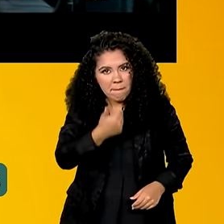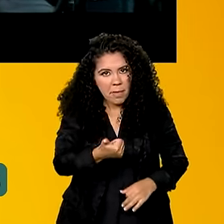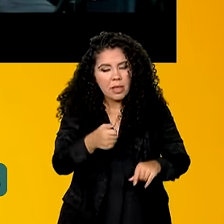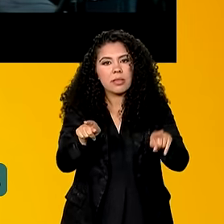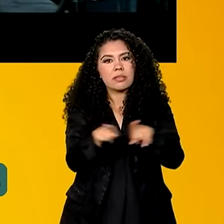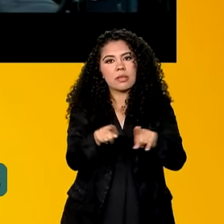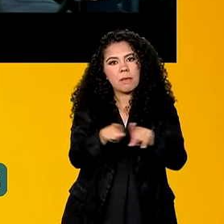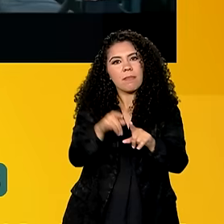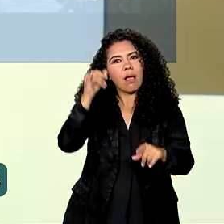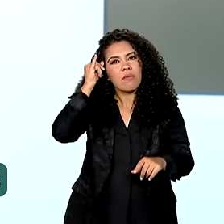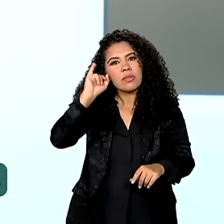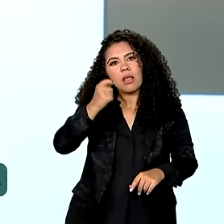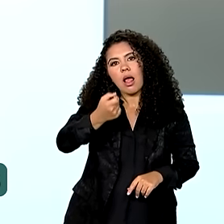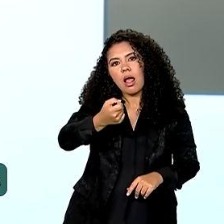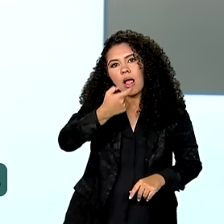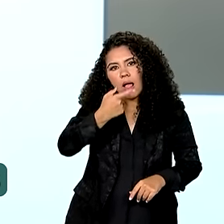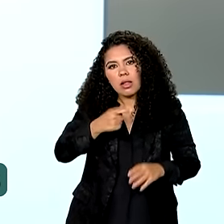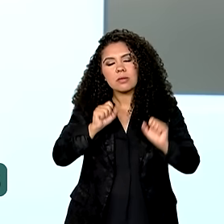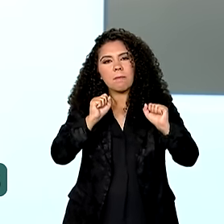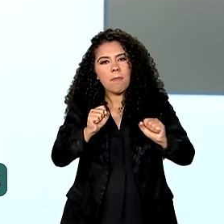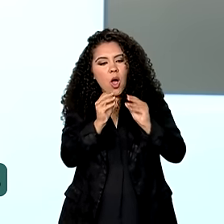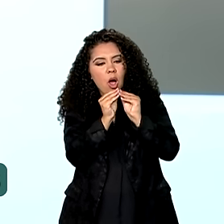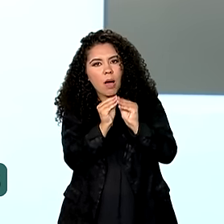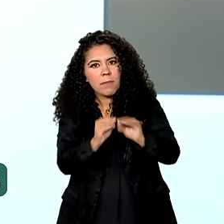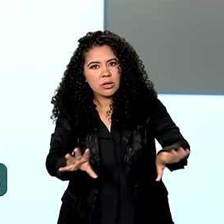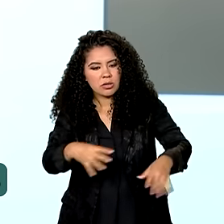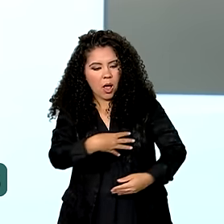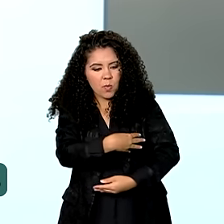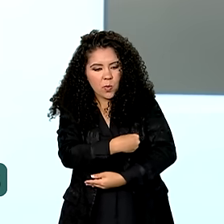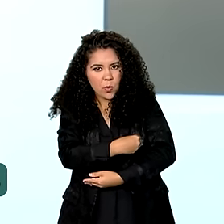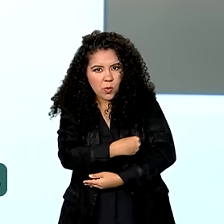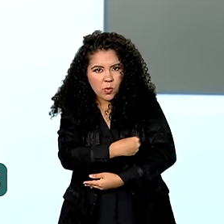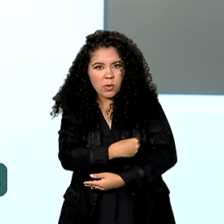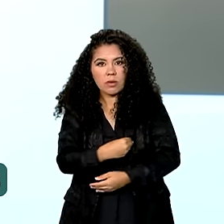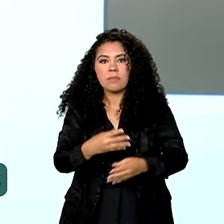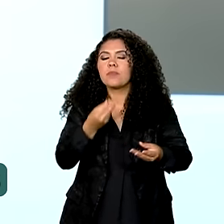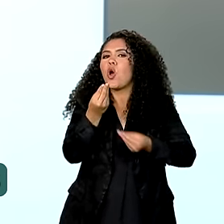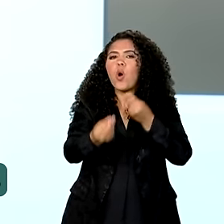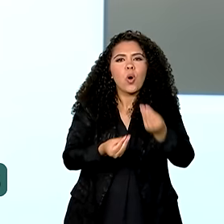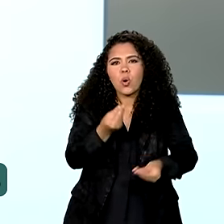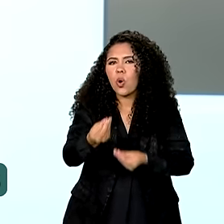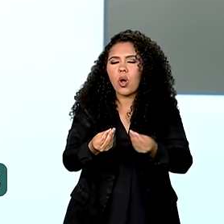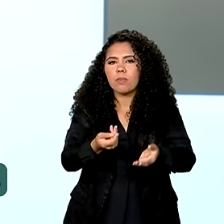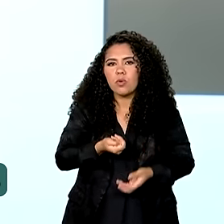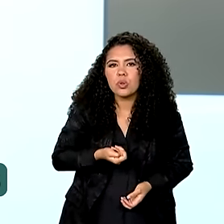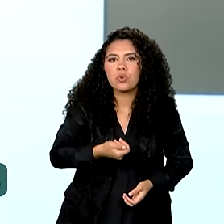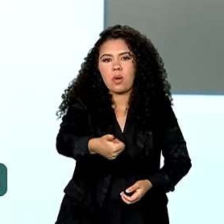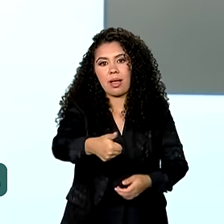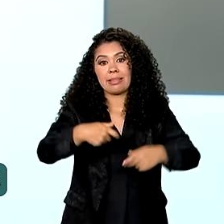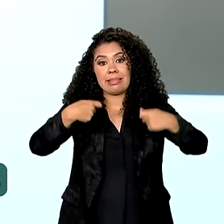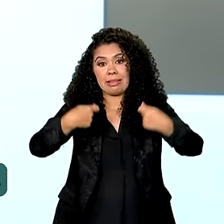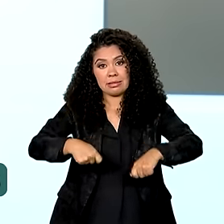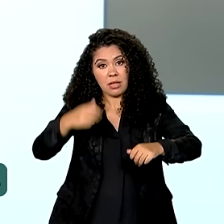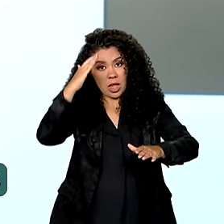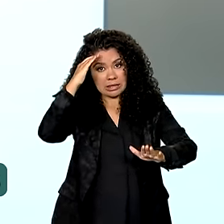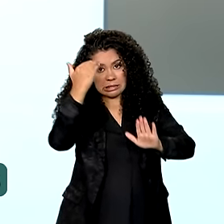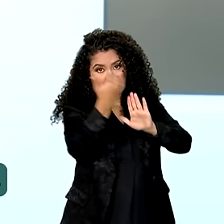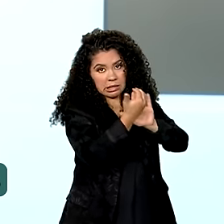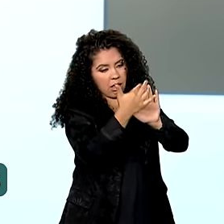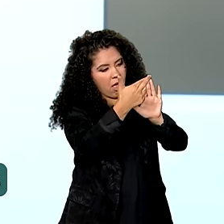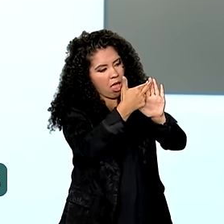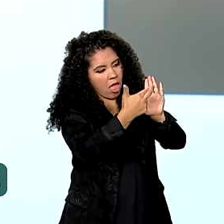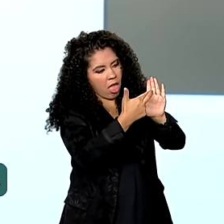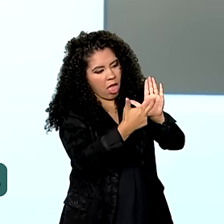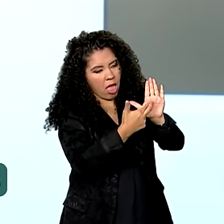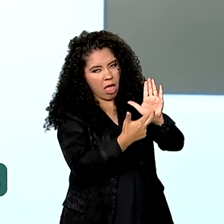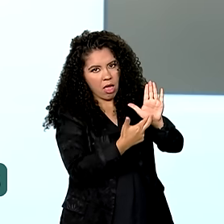nenhum medicamento que possa comprometer a amamentação. Para fazer a doação, é necessário seguir